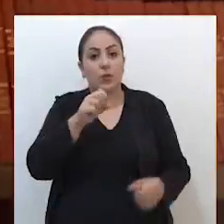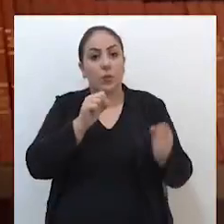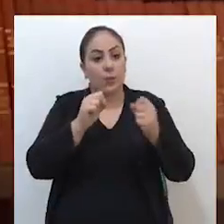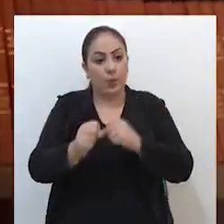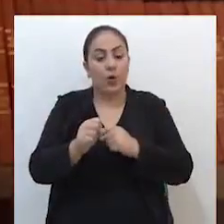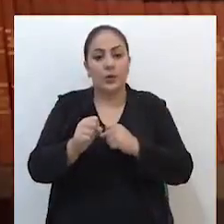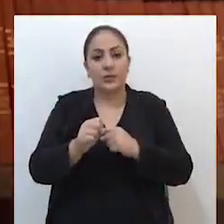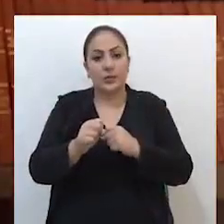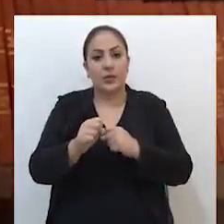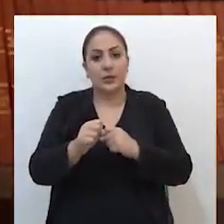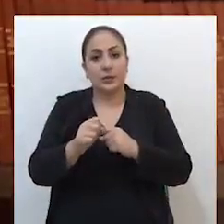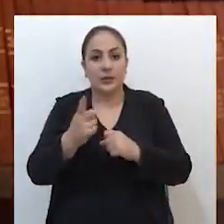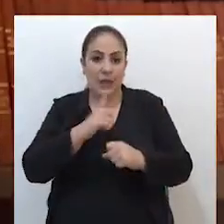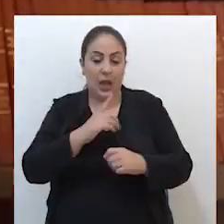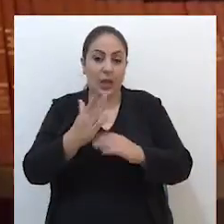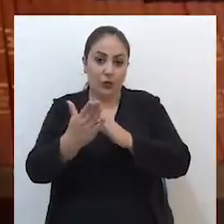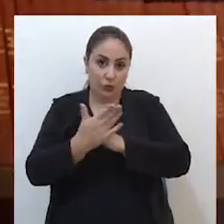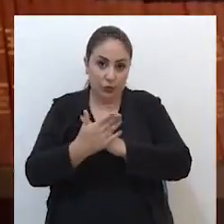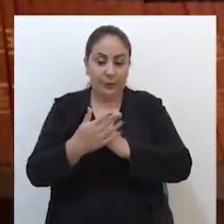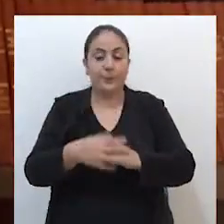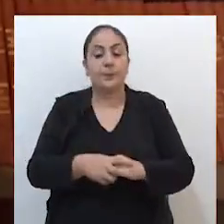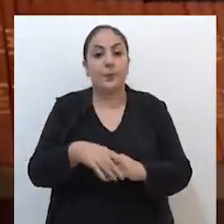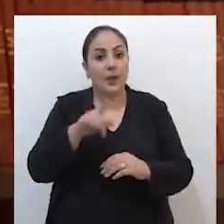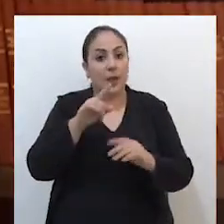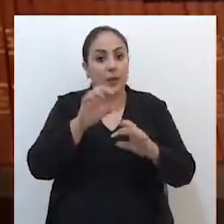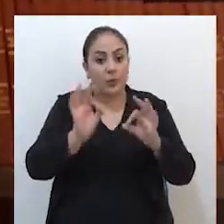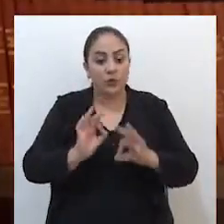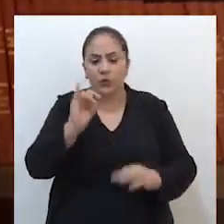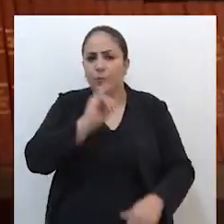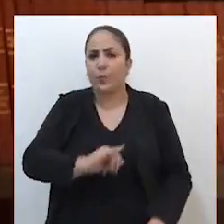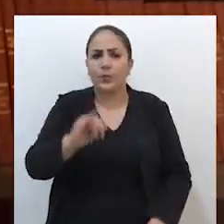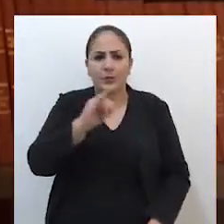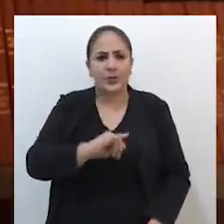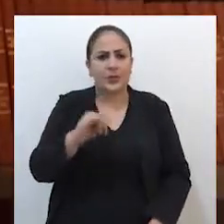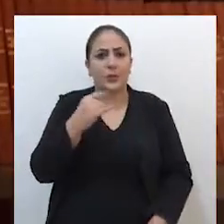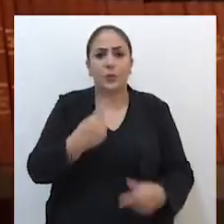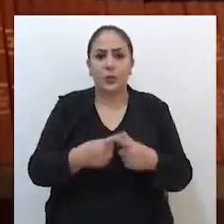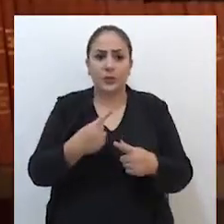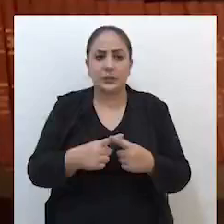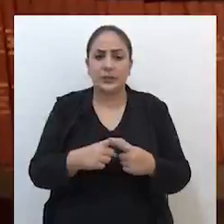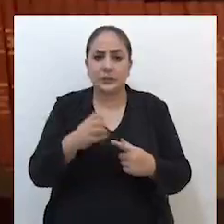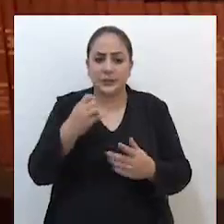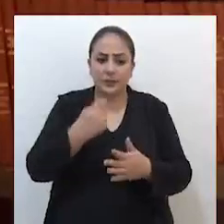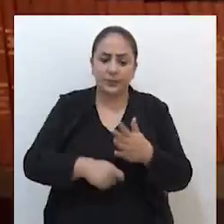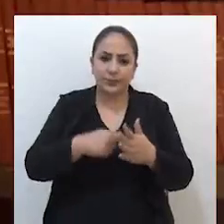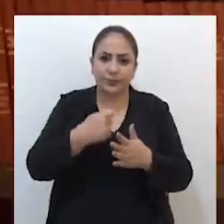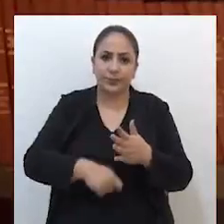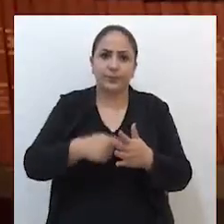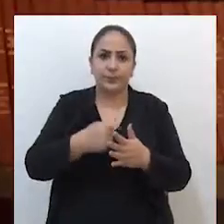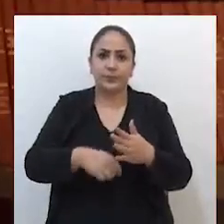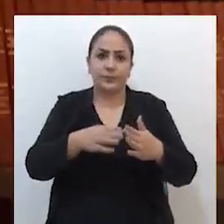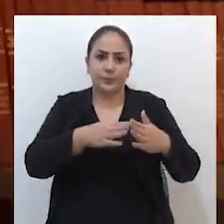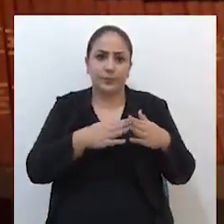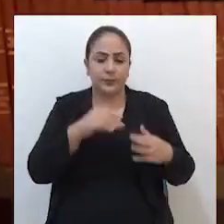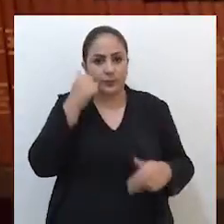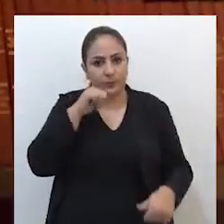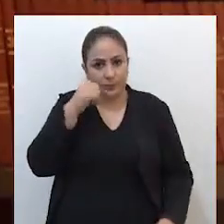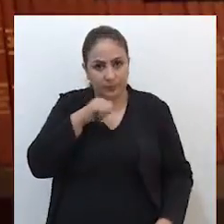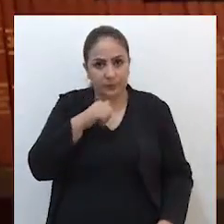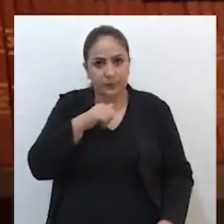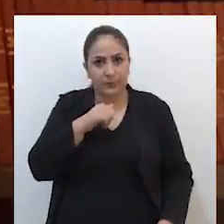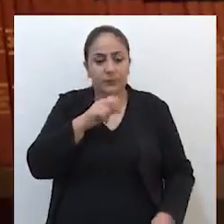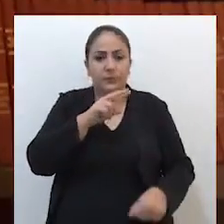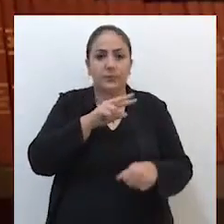possa receber ajuda. Esse projeto é muito importante porque quem milita na defesa das